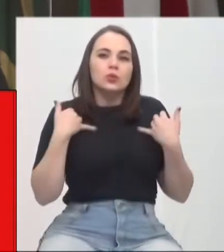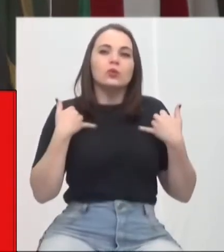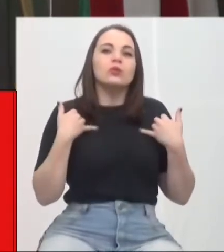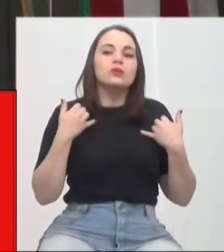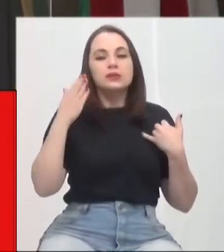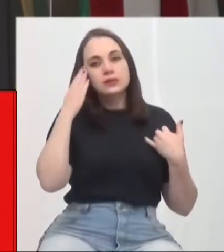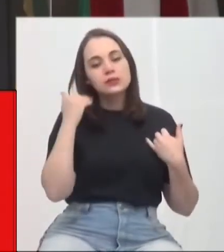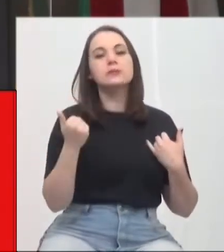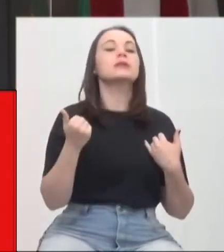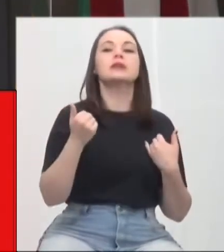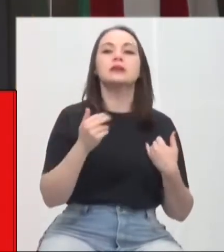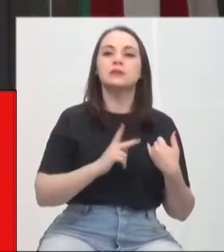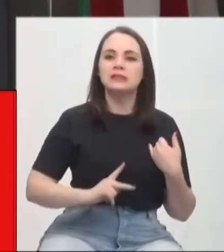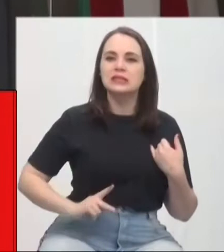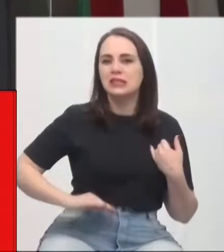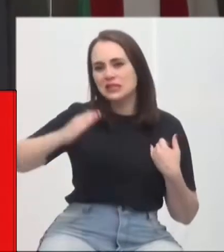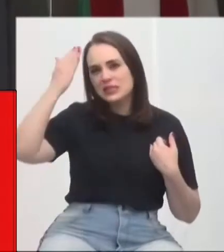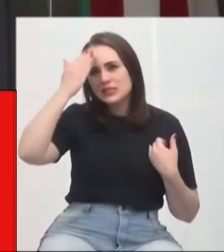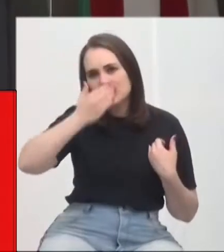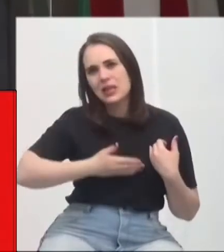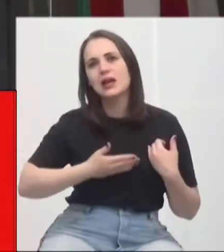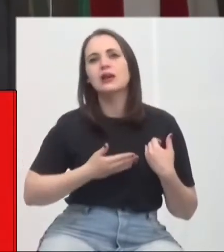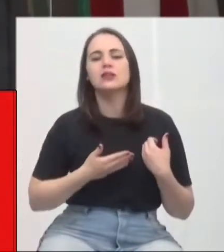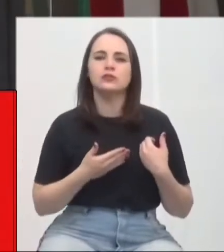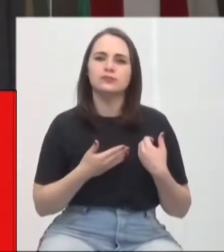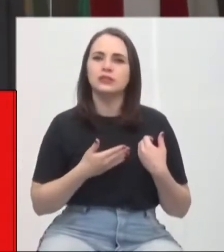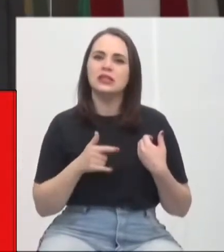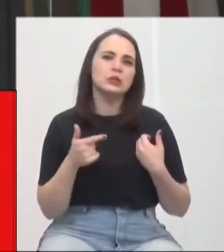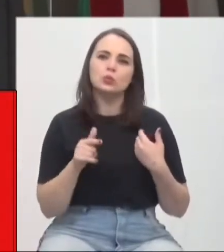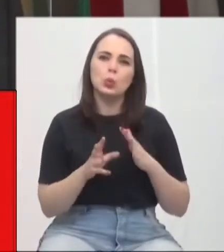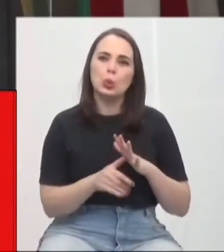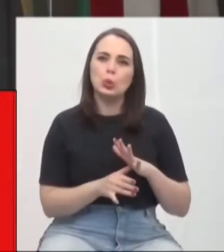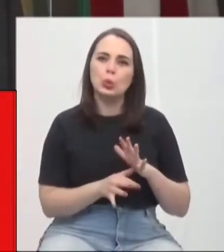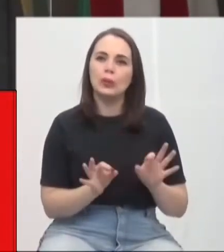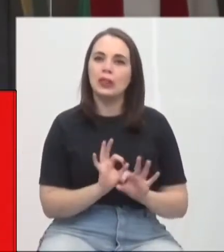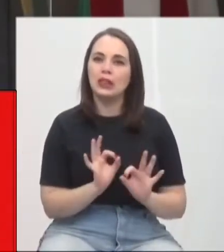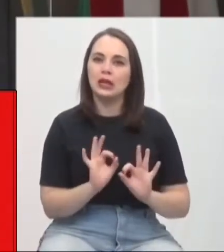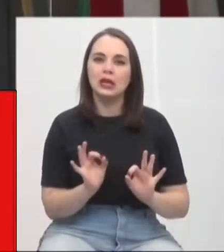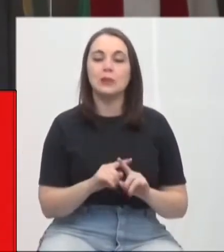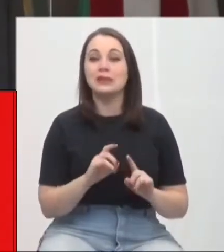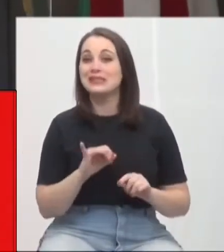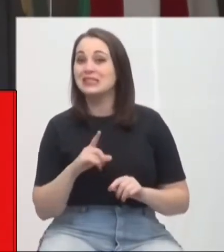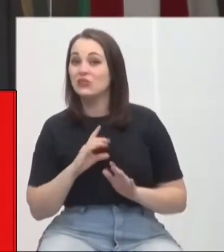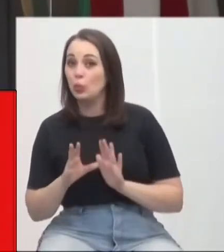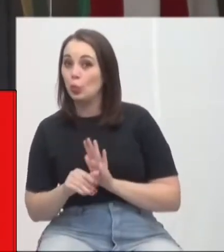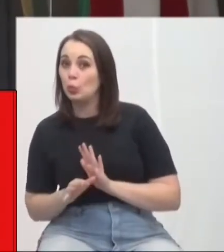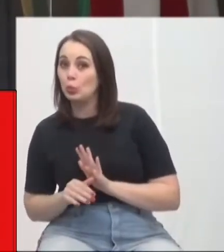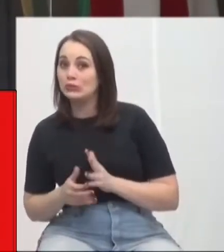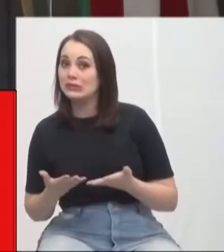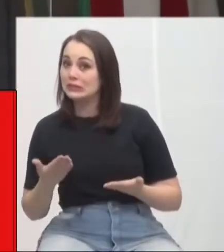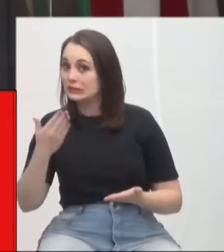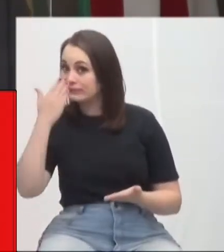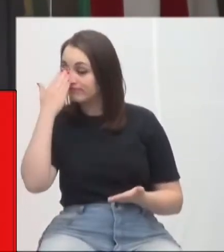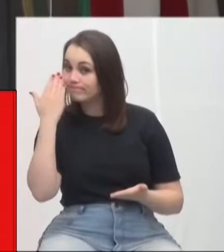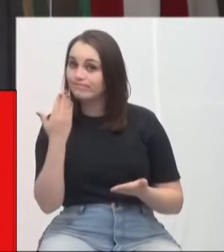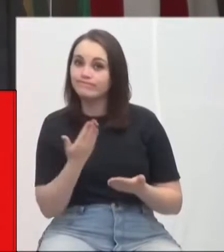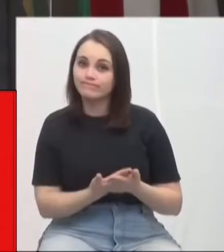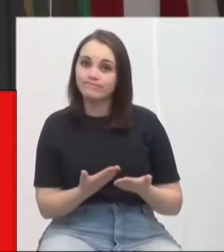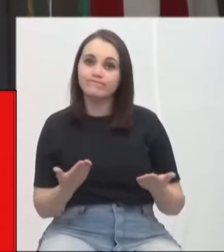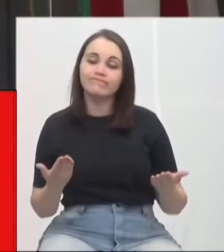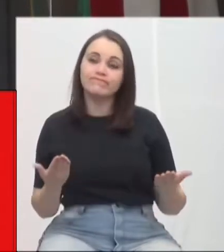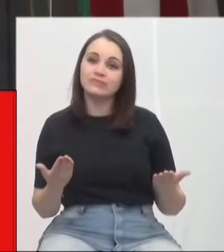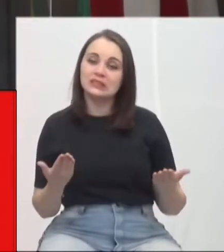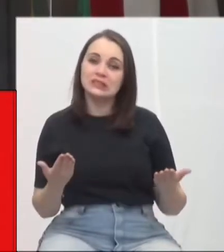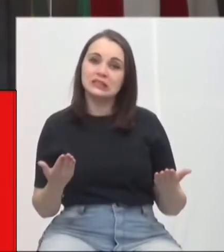é um governo sério, honesto, aonde não tem corrupção. Porque se tivesse corrupção, com certeza, a mídia,